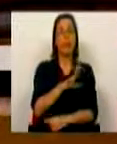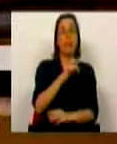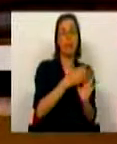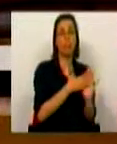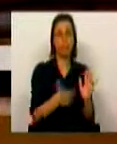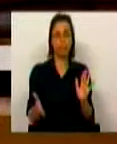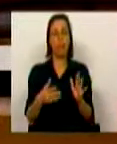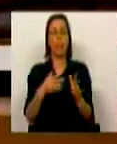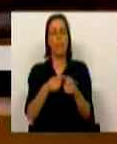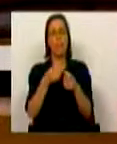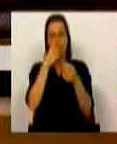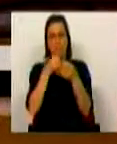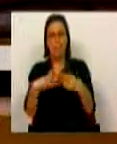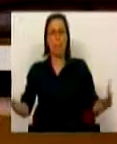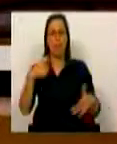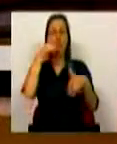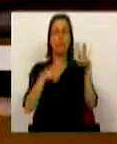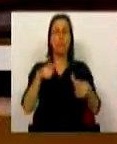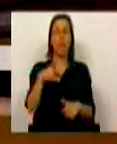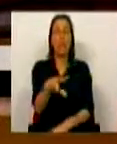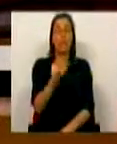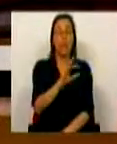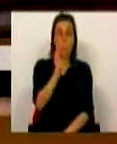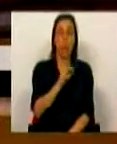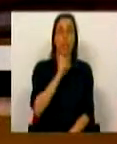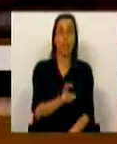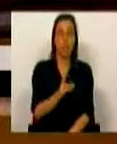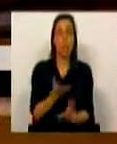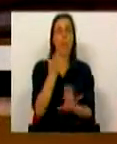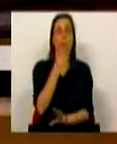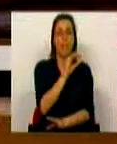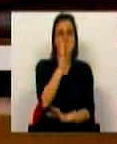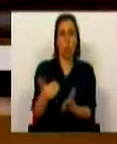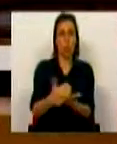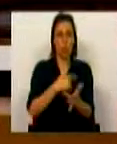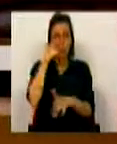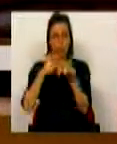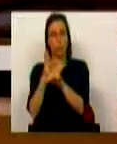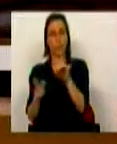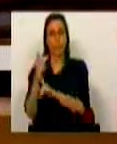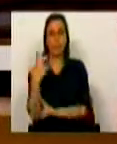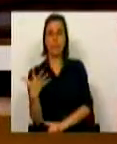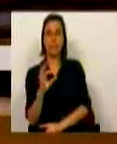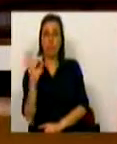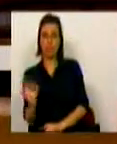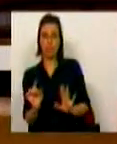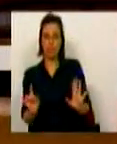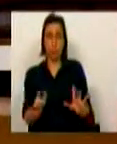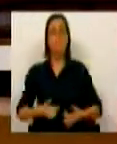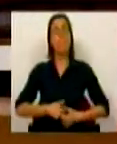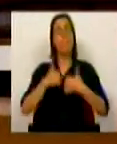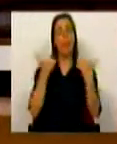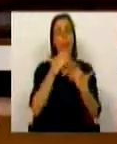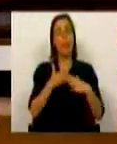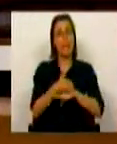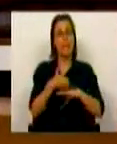o aumento de passageiros aumentou 13%, a oferta aumentou 10% e os recursos humanos aumentaram 5%. A melhoria da